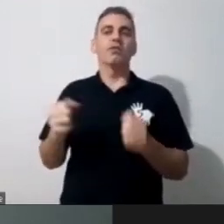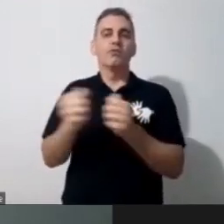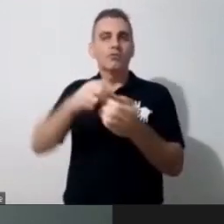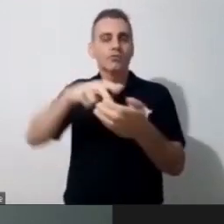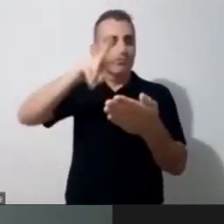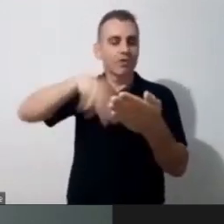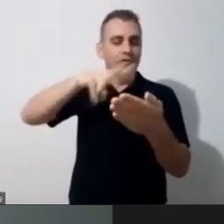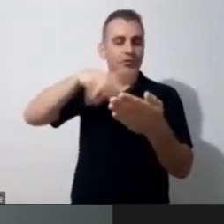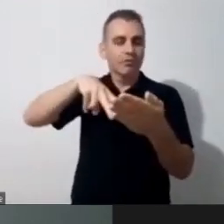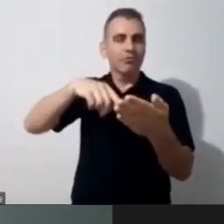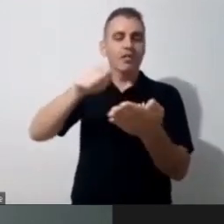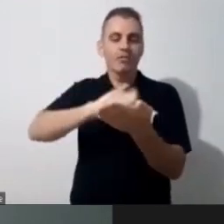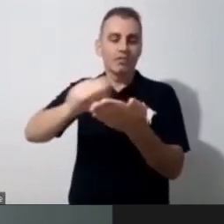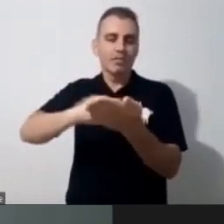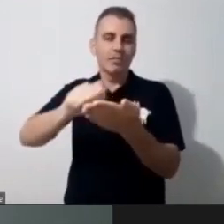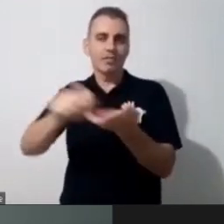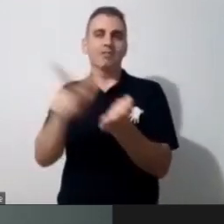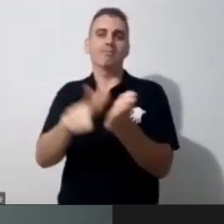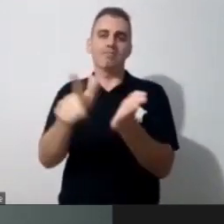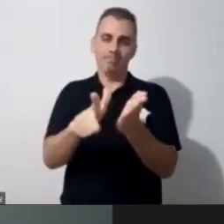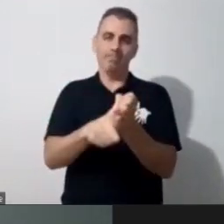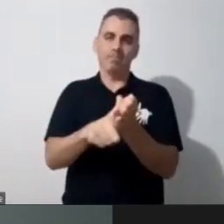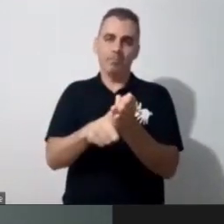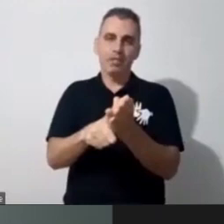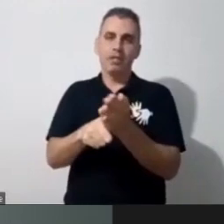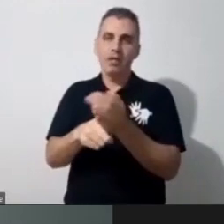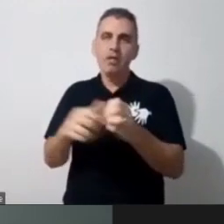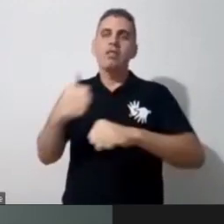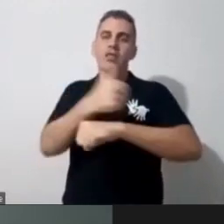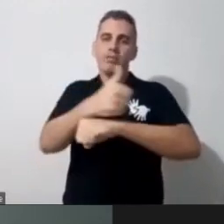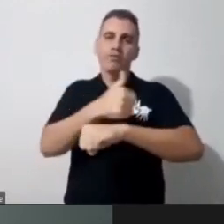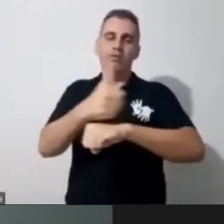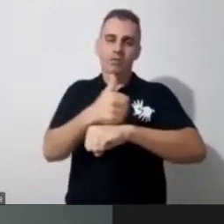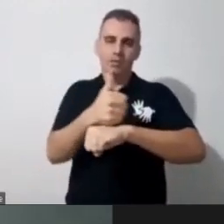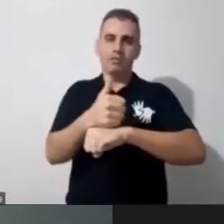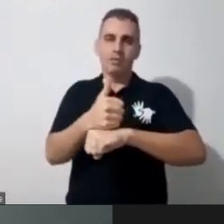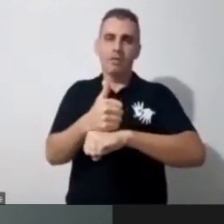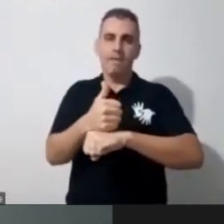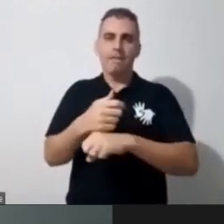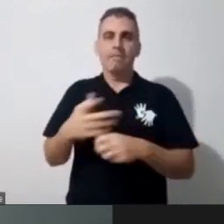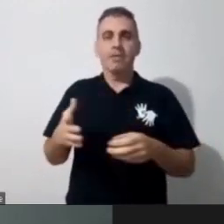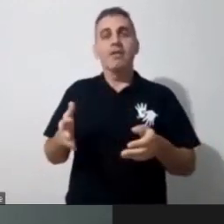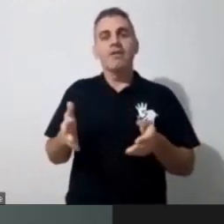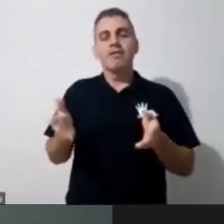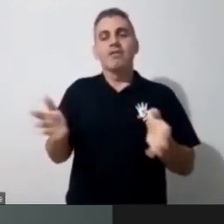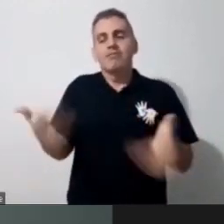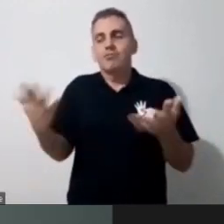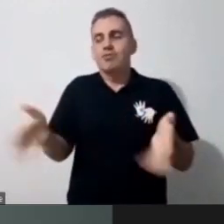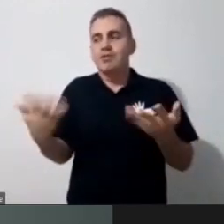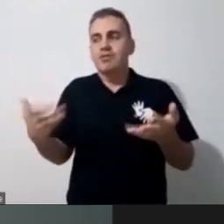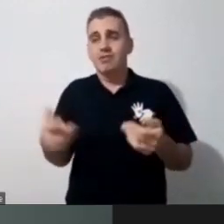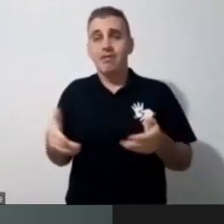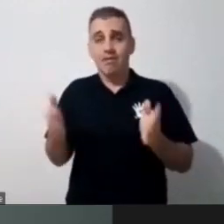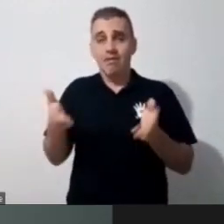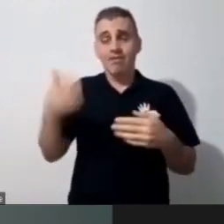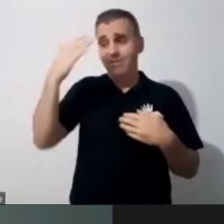então, isso enquanto profissional tem me enriquecido muito, assim, eu agradeço esse momento, esse período, acho que todo mundo